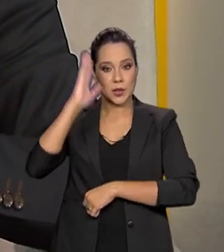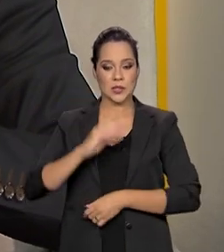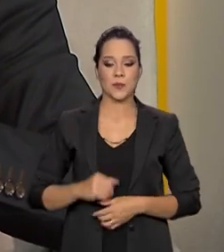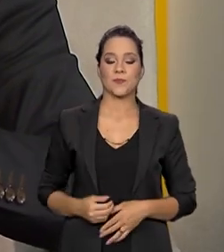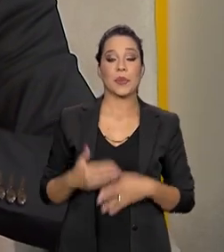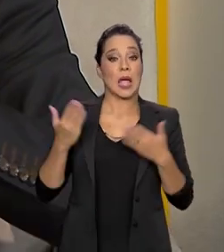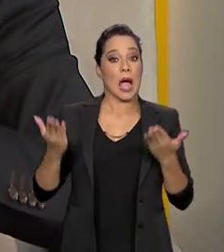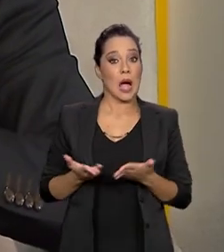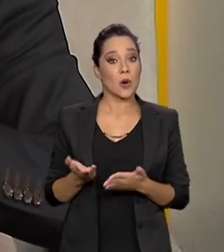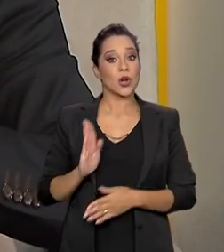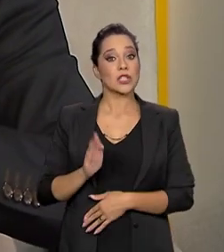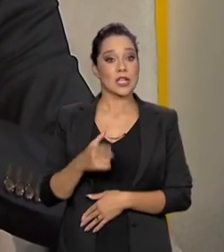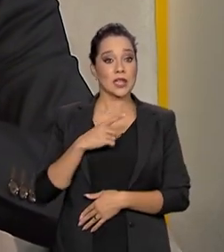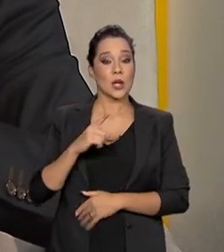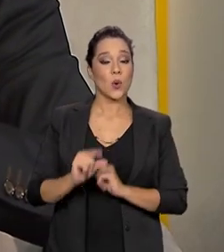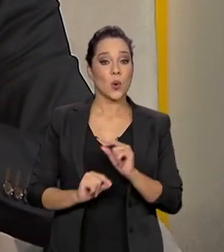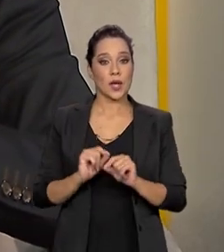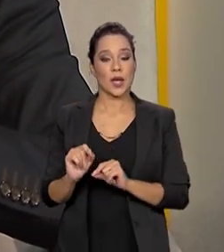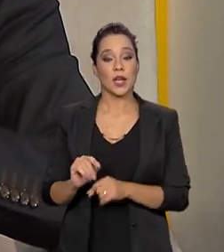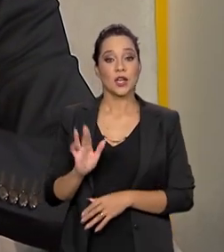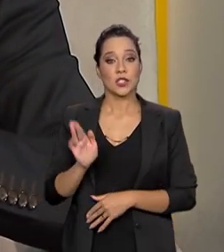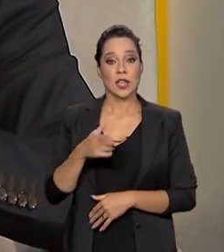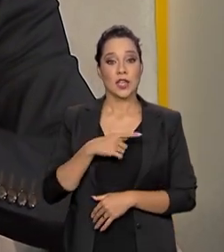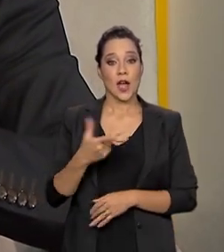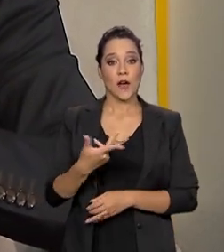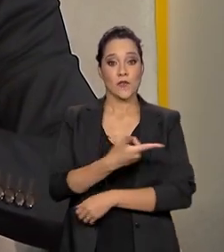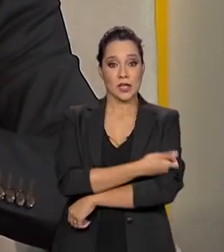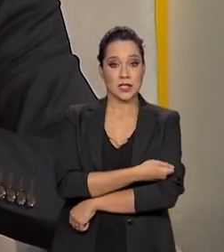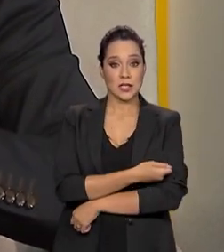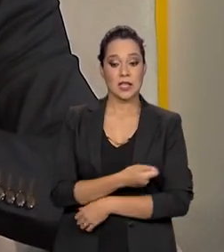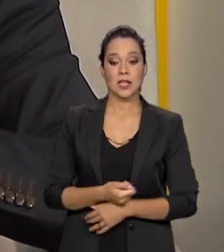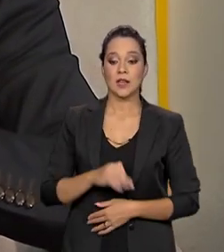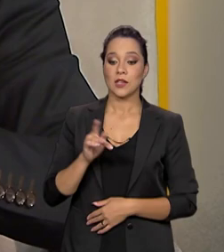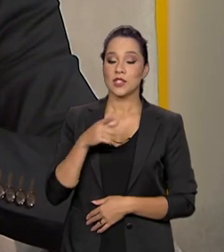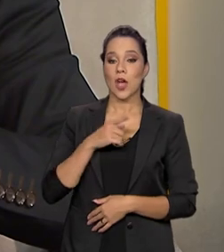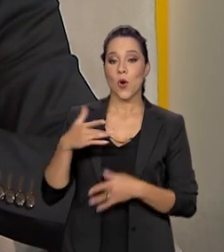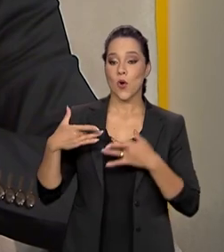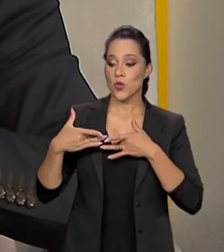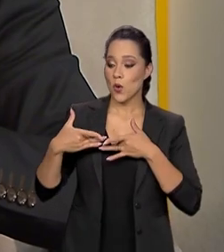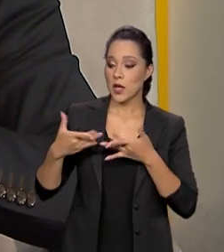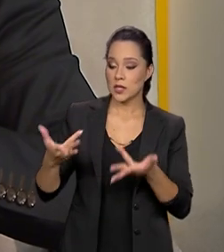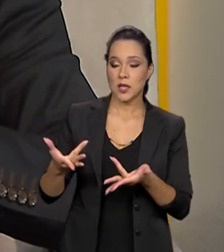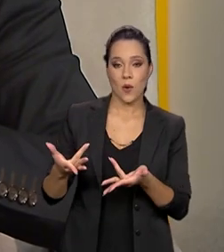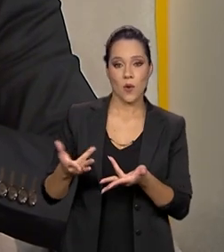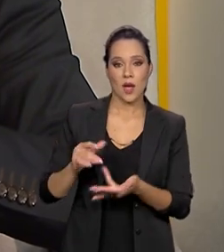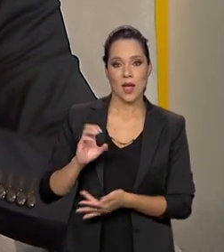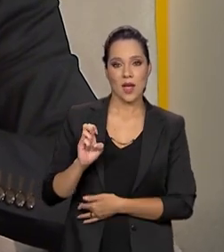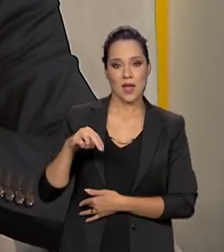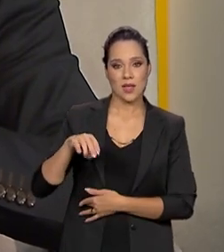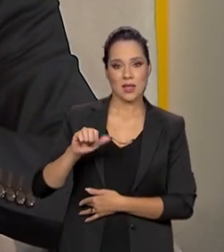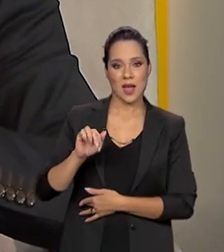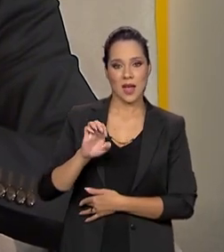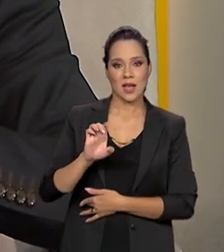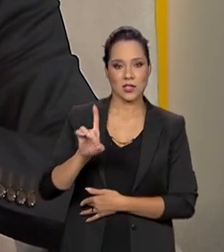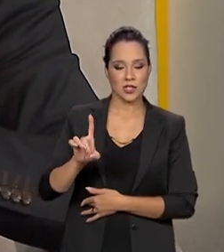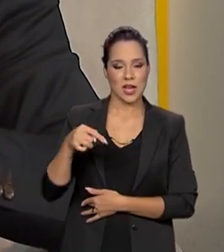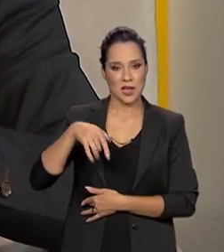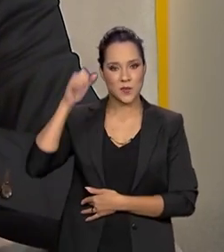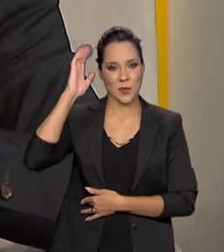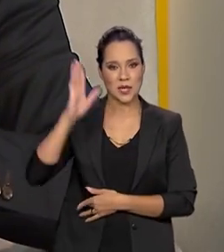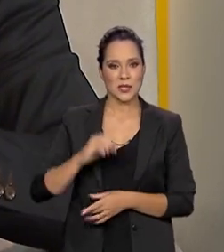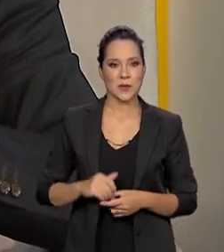E agora nós trouxemos a vacina com doação do INAED para cá, para o Brasil.